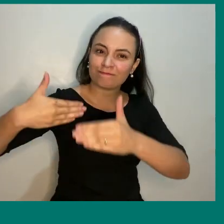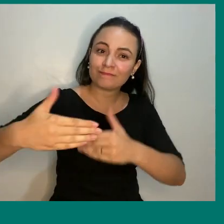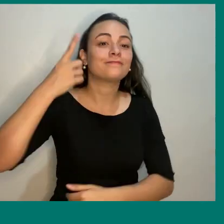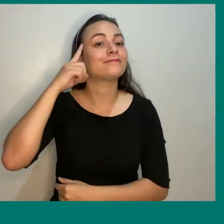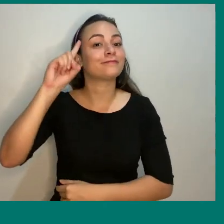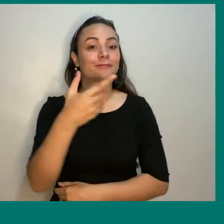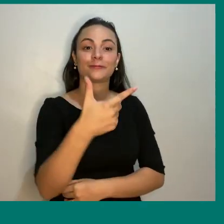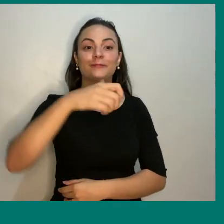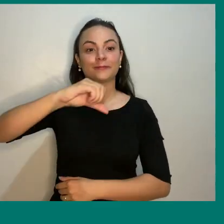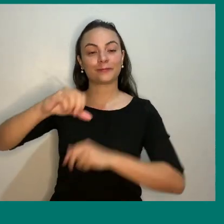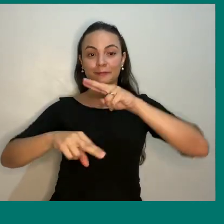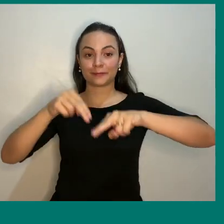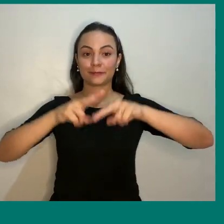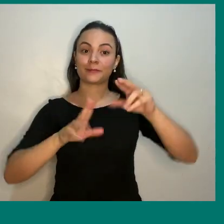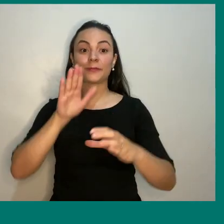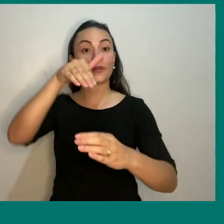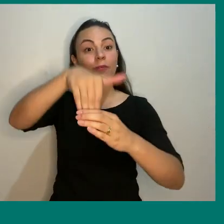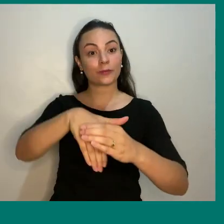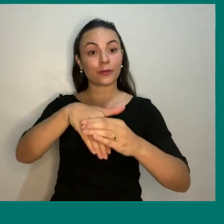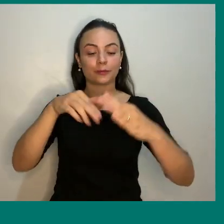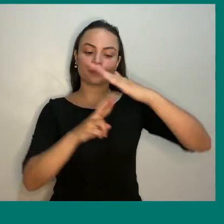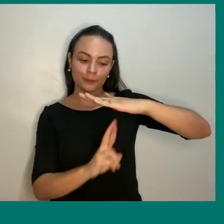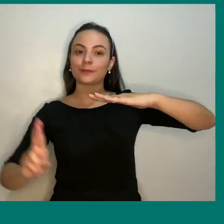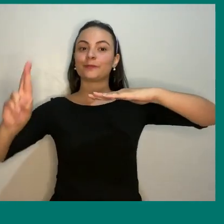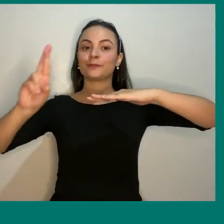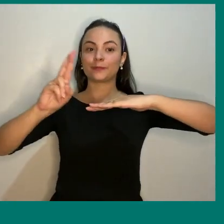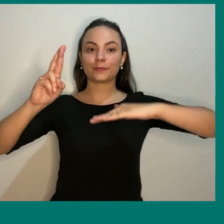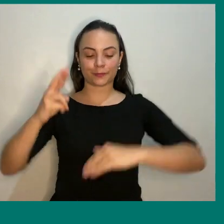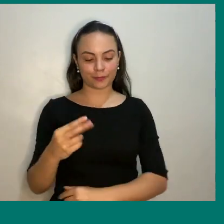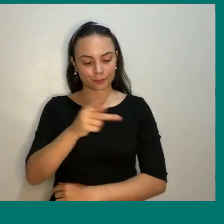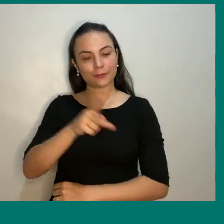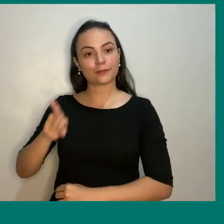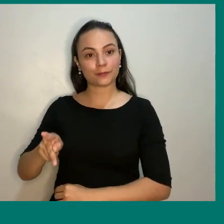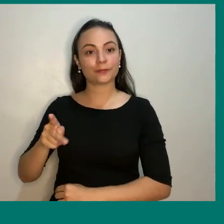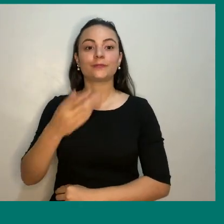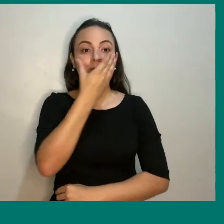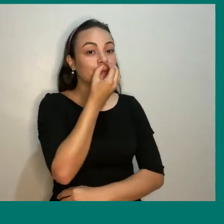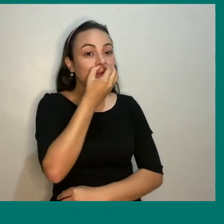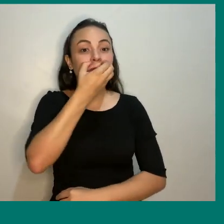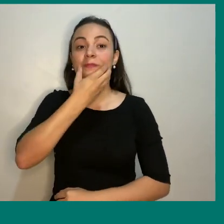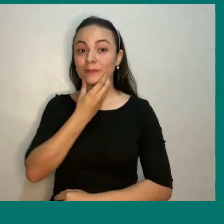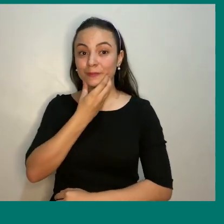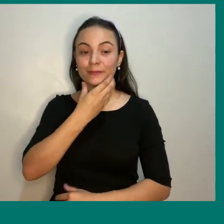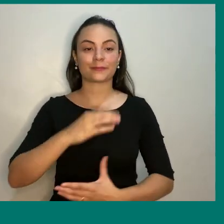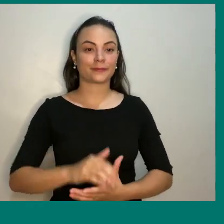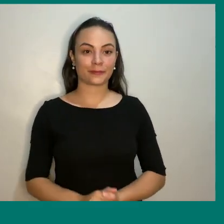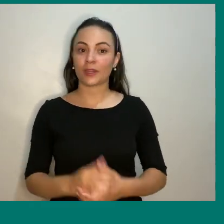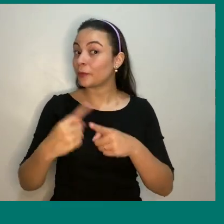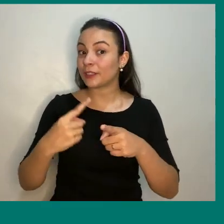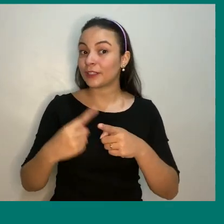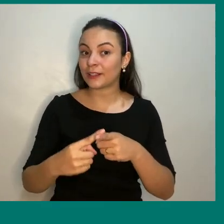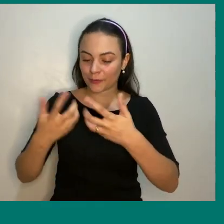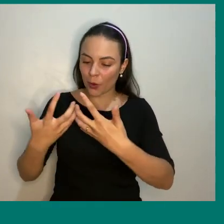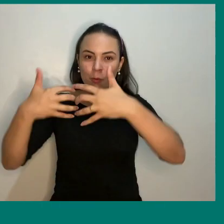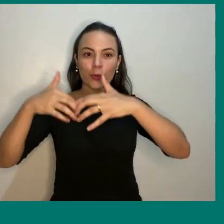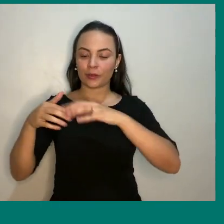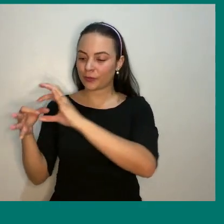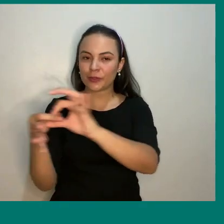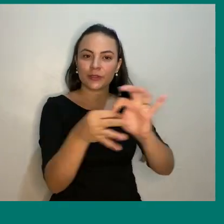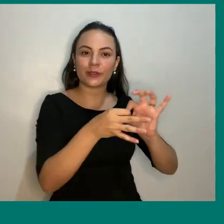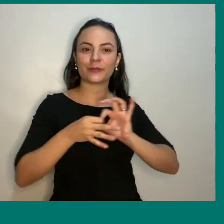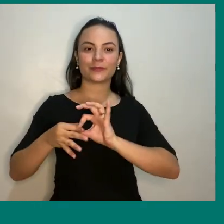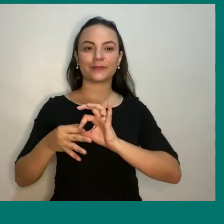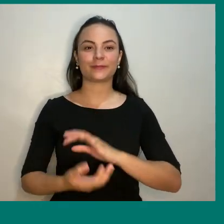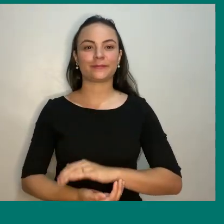dia 29 de junho, vote para reitor pro tempo e professor Edsley Rodrigues. Porque o IFRU somos nós!